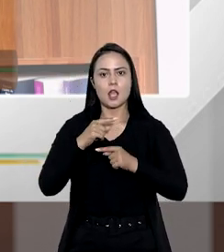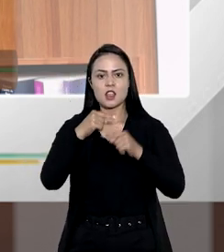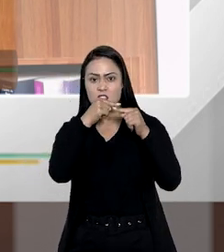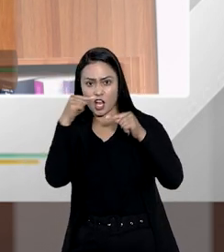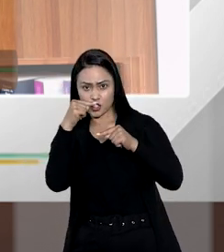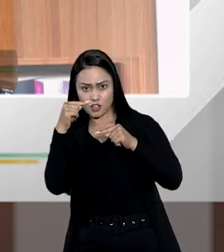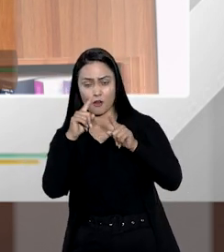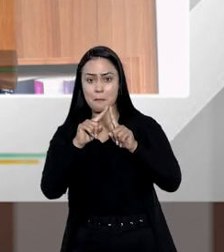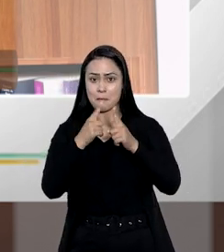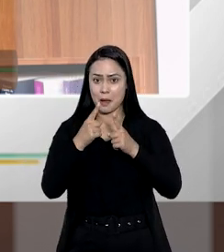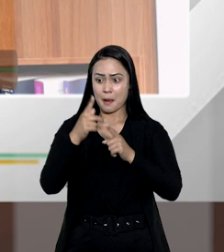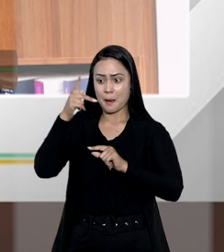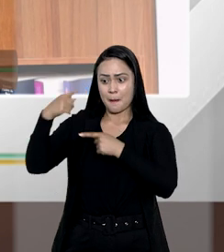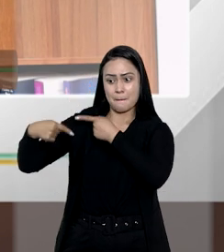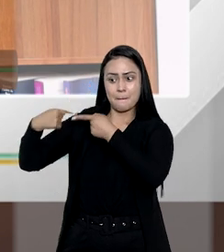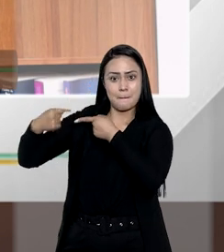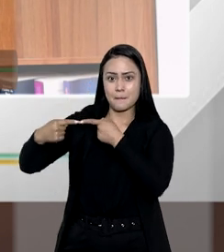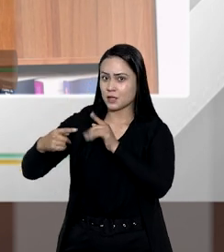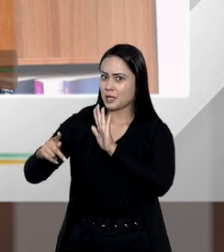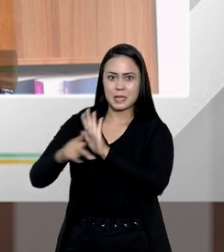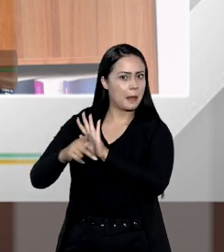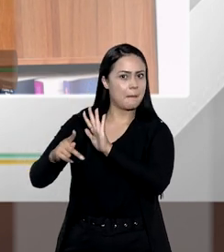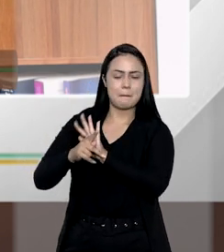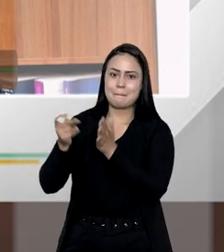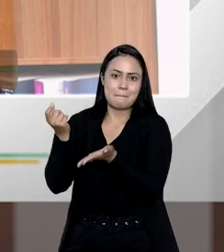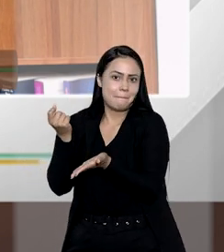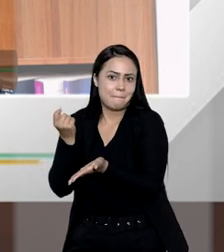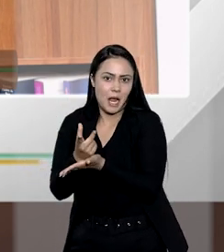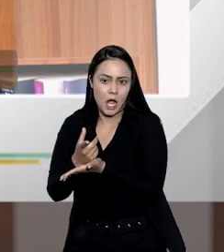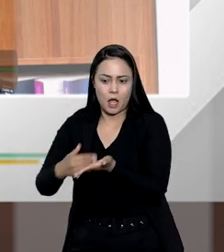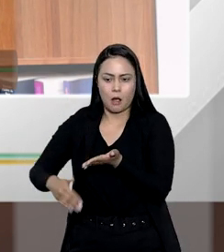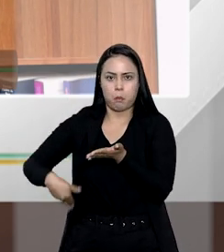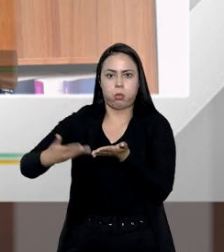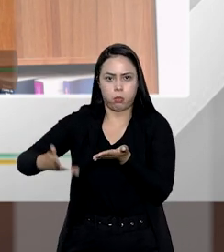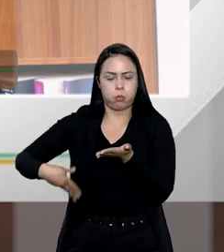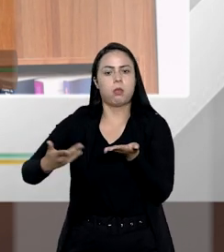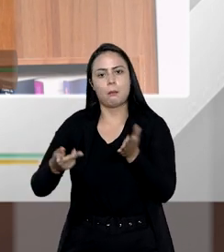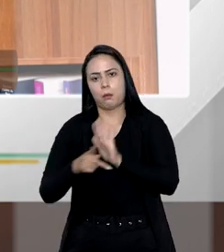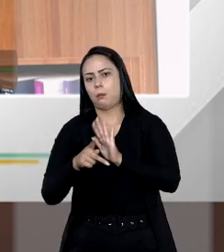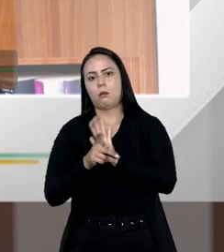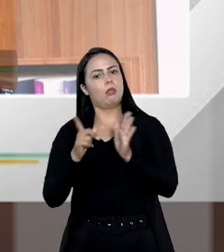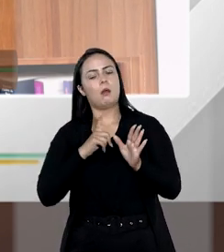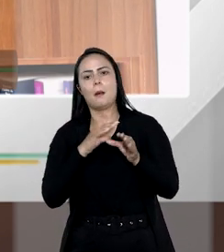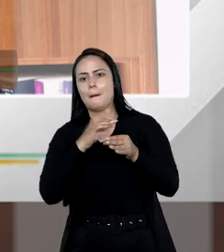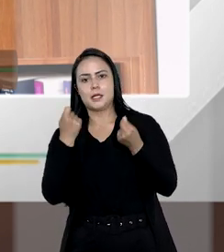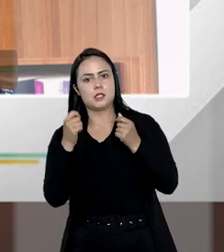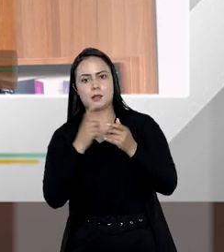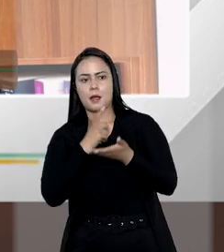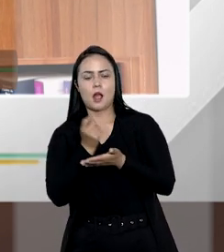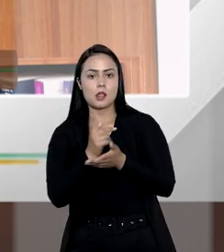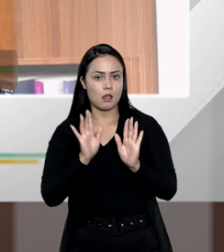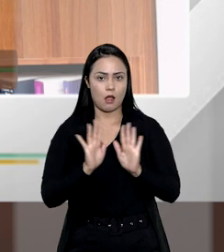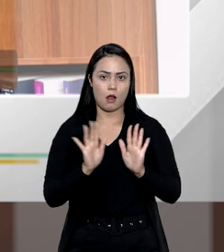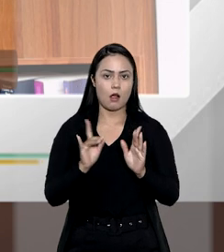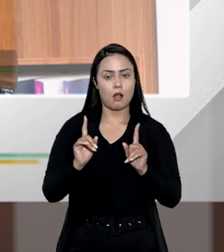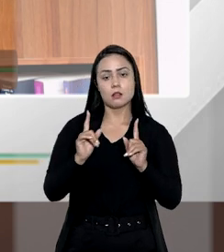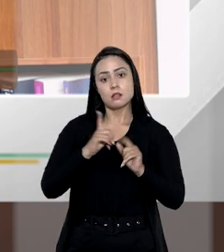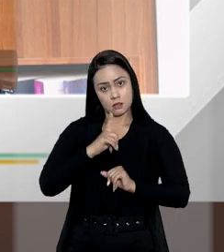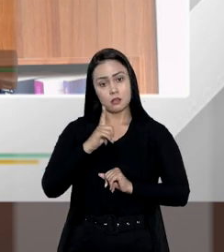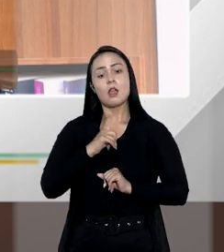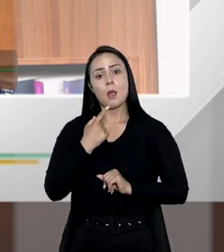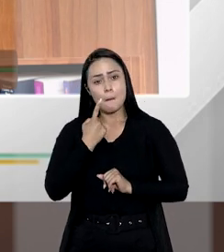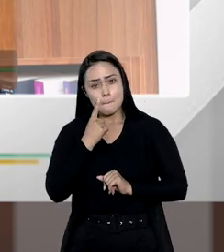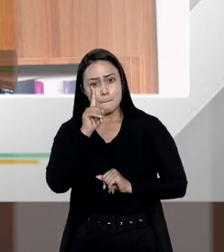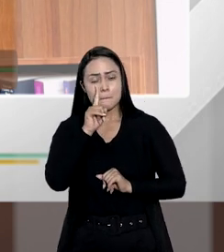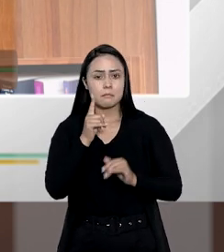negativo, mas os herdeiros não vão ter que pagar do próprio bolso essa diferença que falta complementar. Então, a gente apenas tem esse